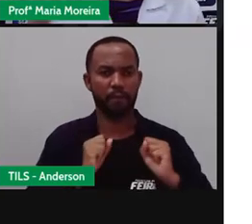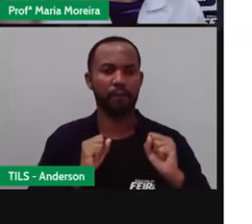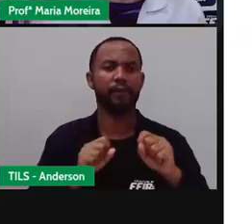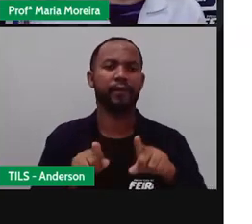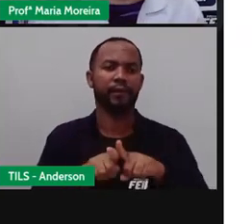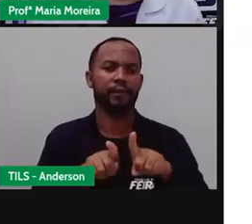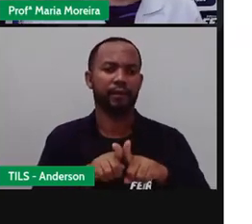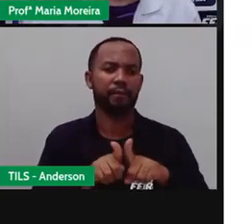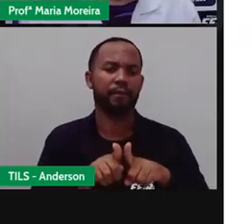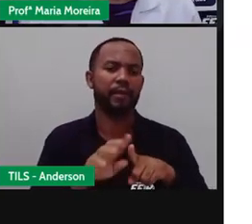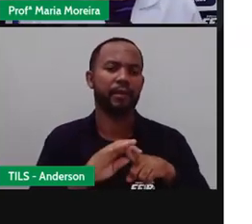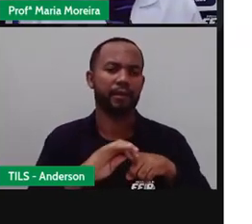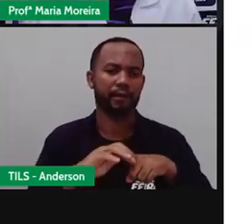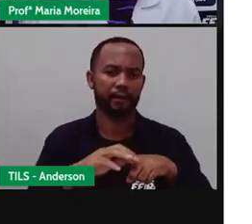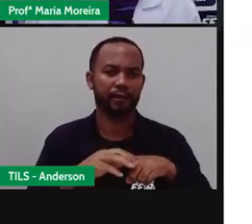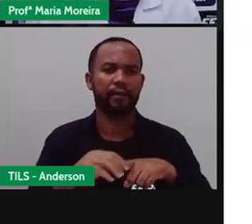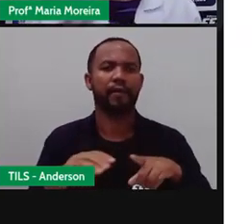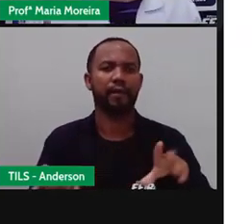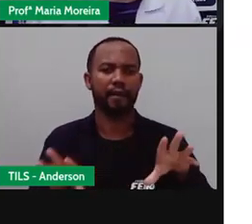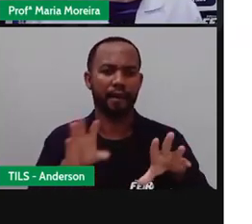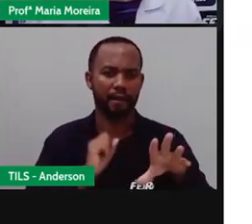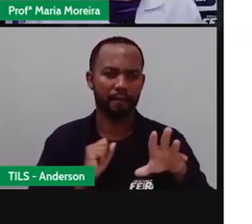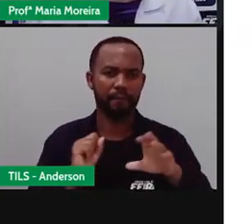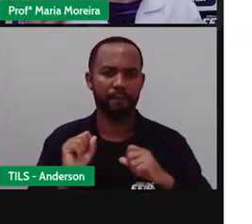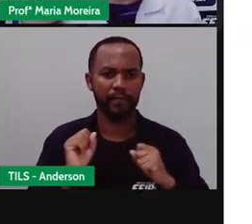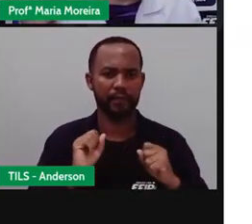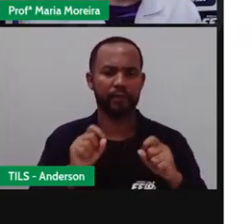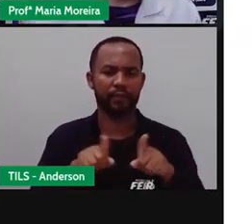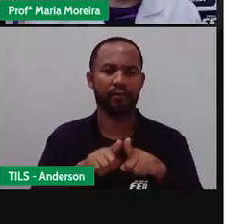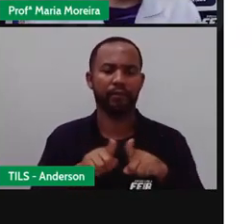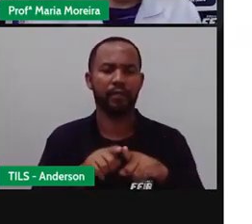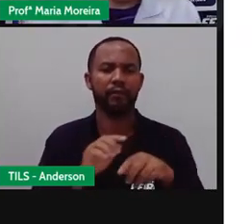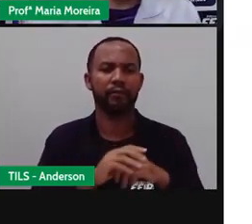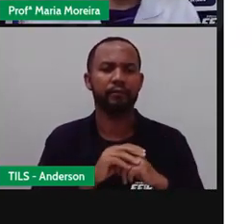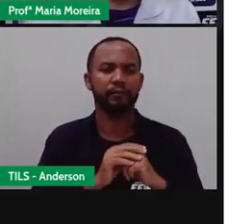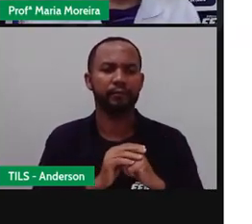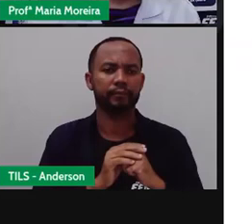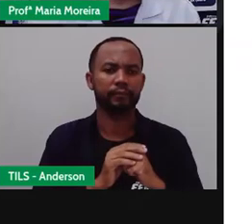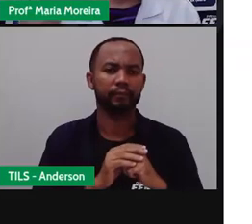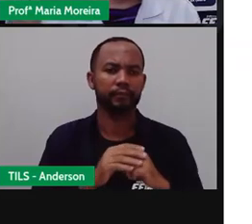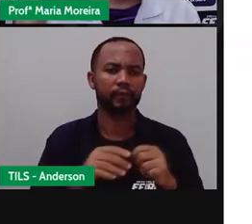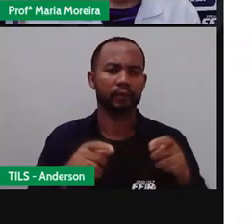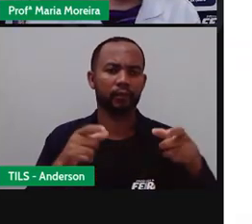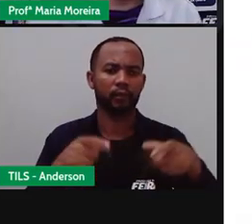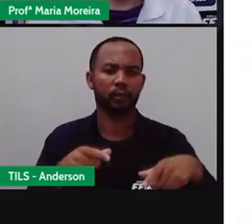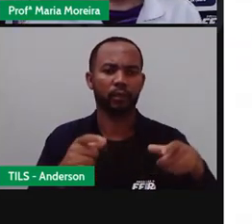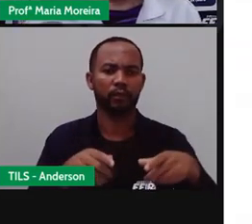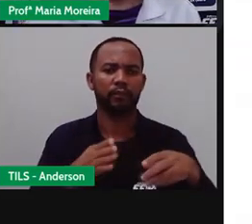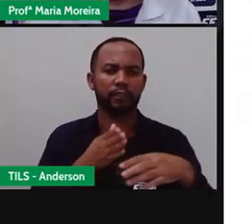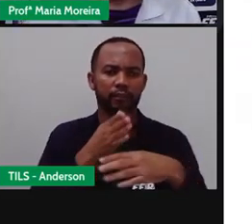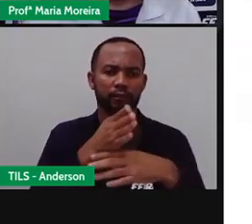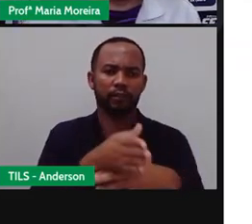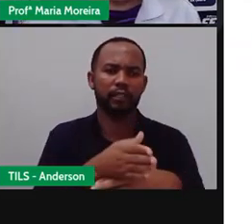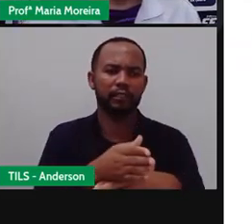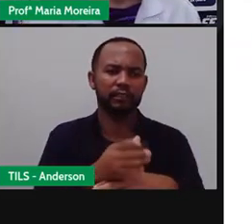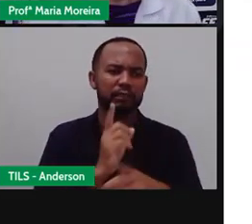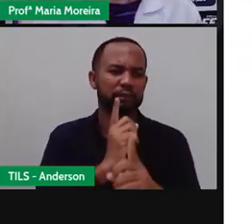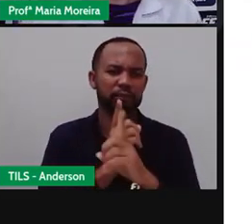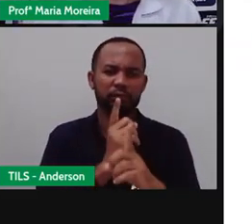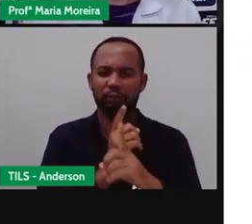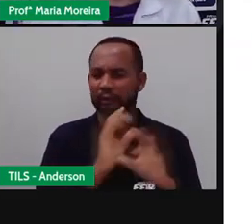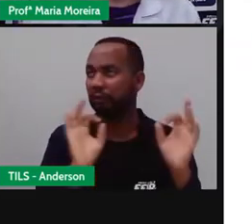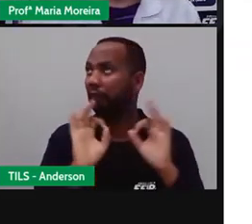sair e aí vão passear. Chegam em um determinado lugar, não encontram nada, não tem sombra,